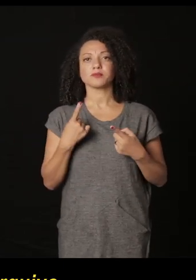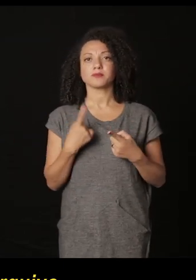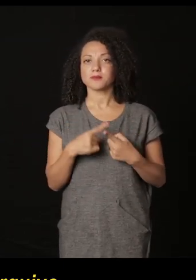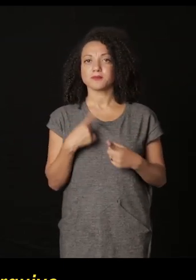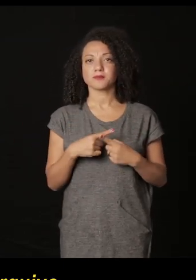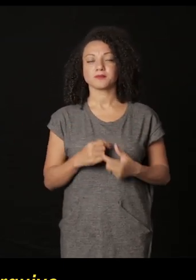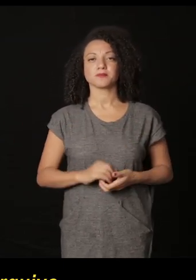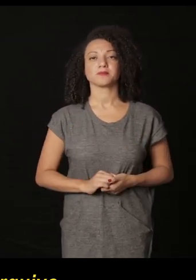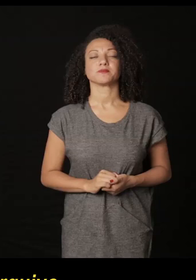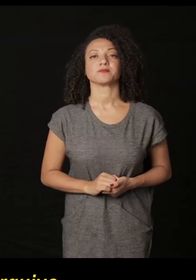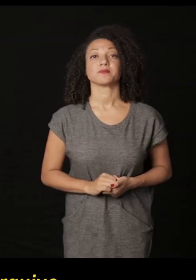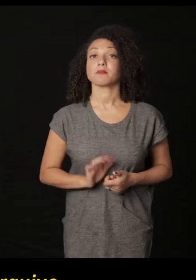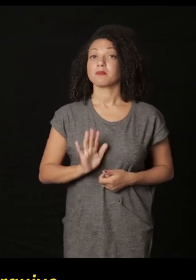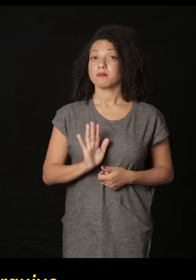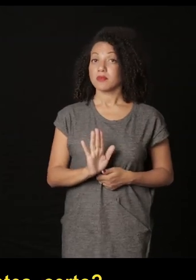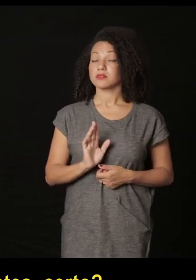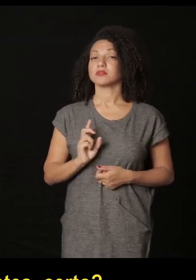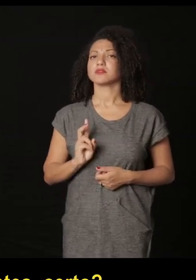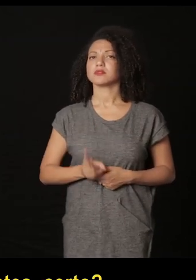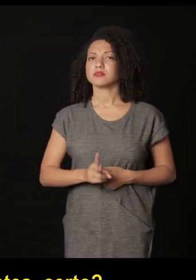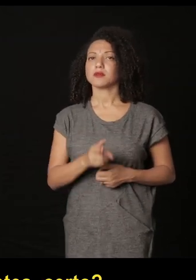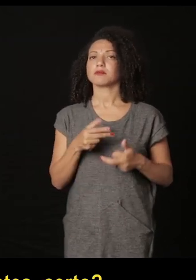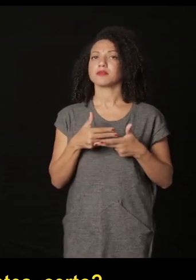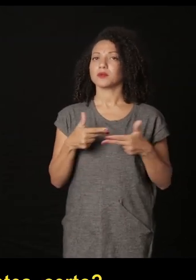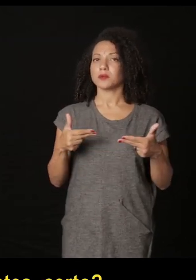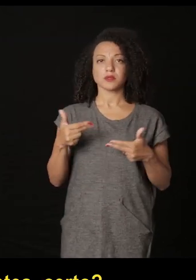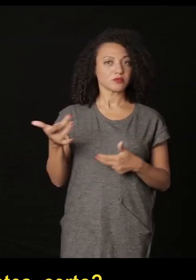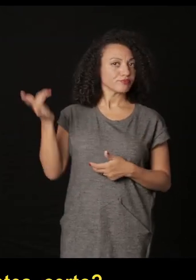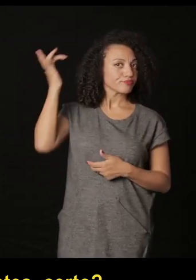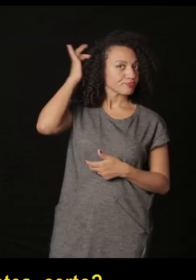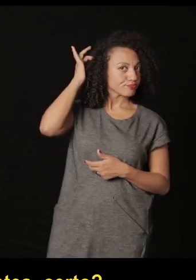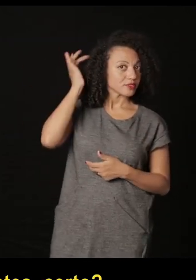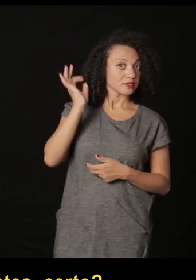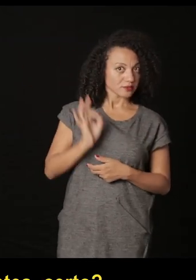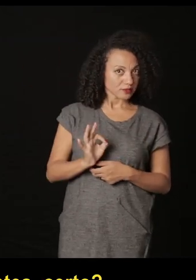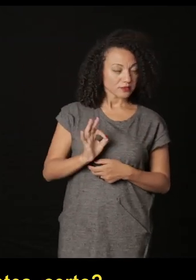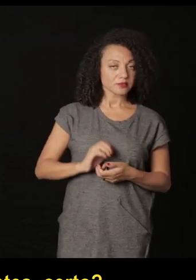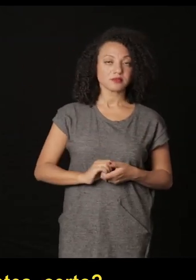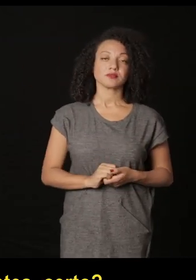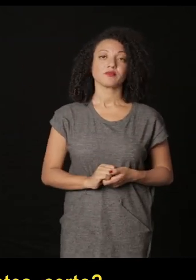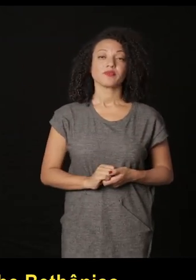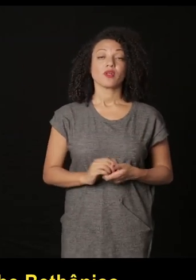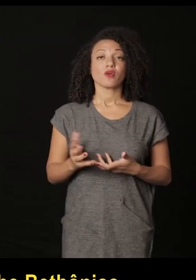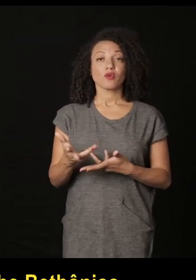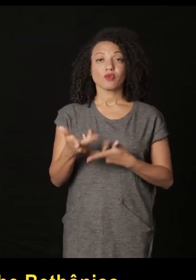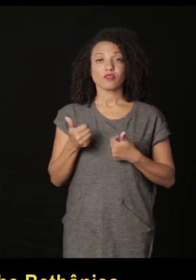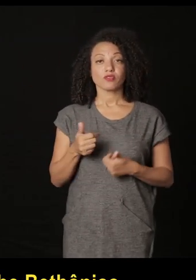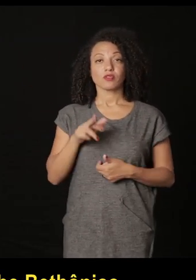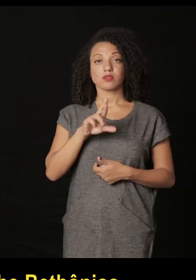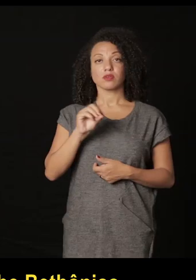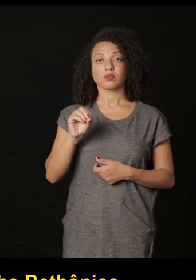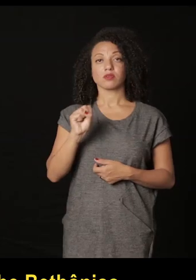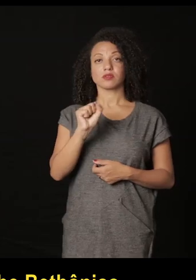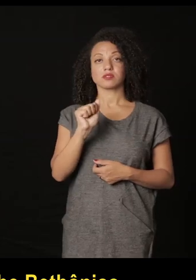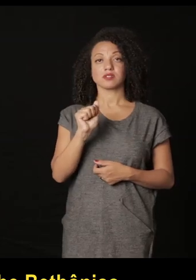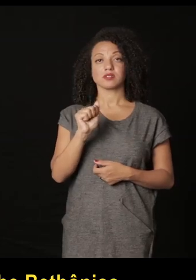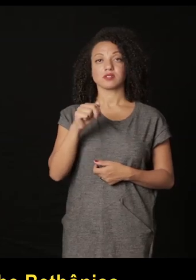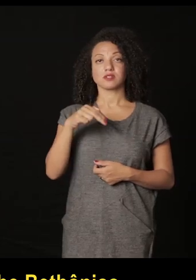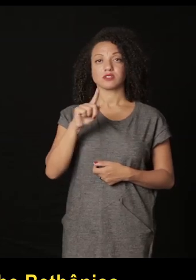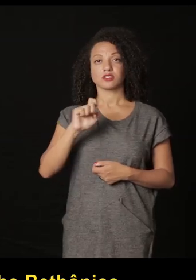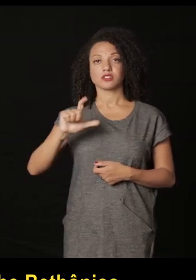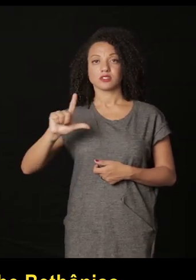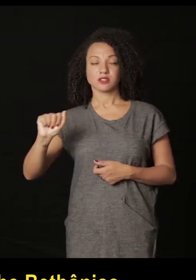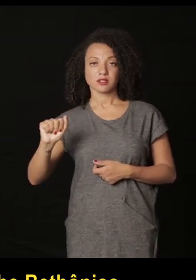e eu explico por que mas sempre coisas inconscientes e invitou